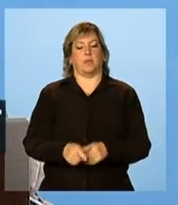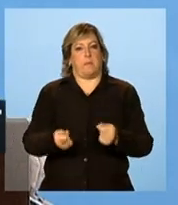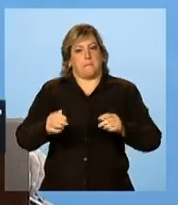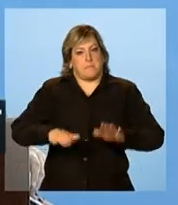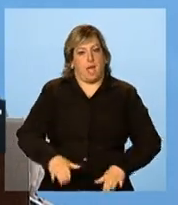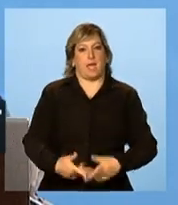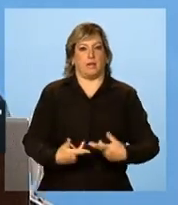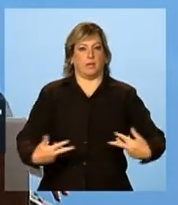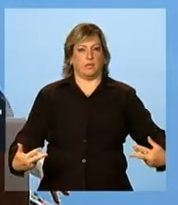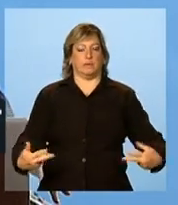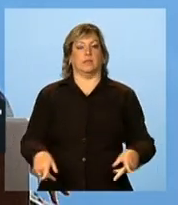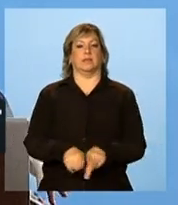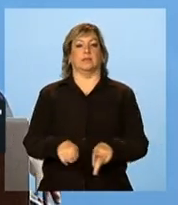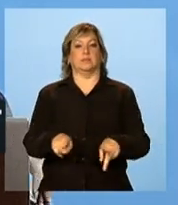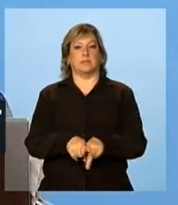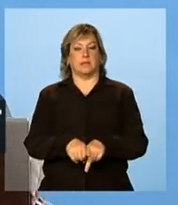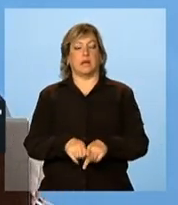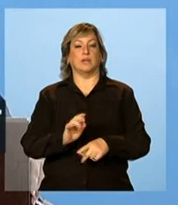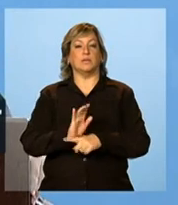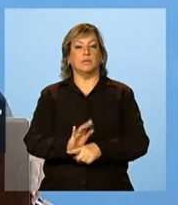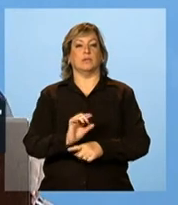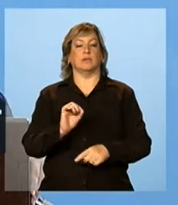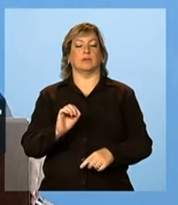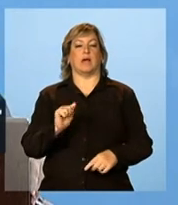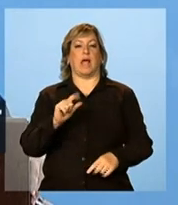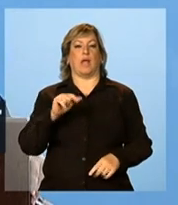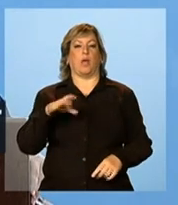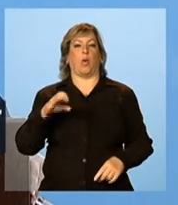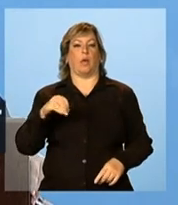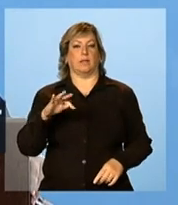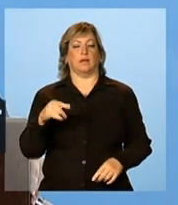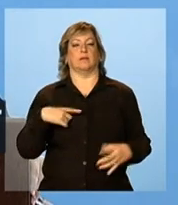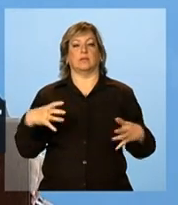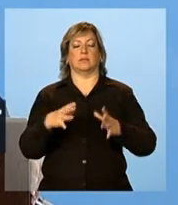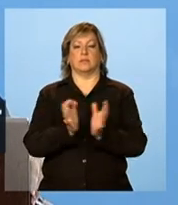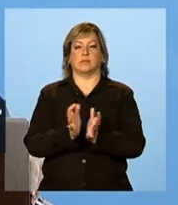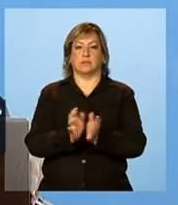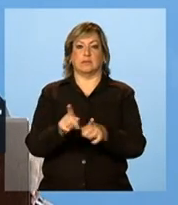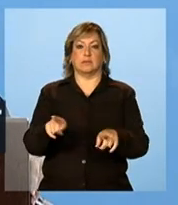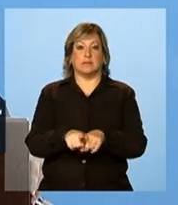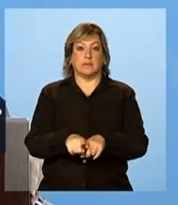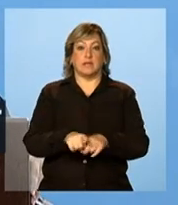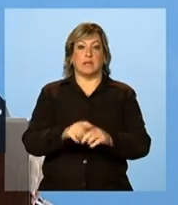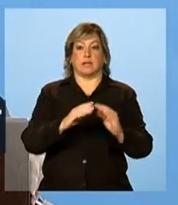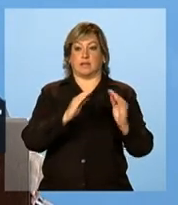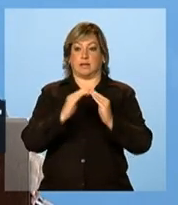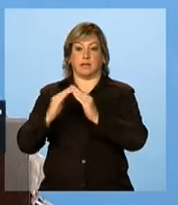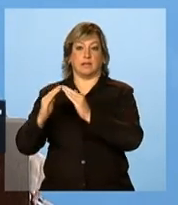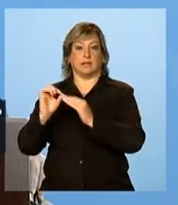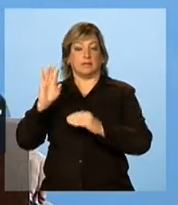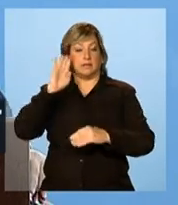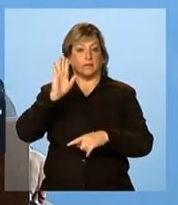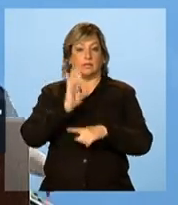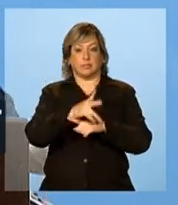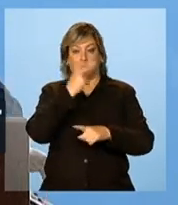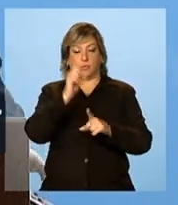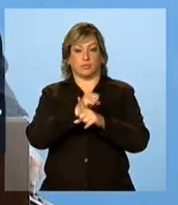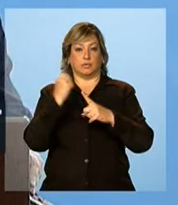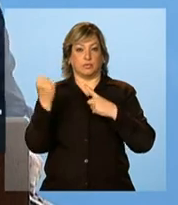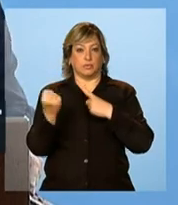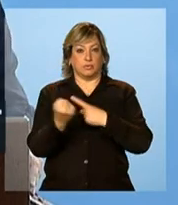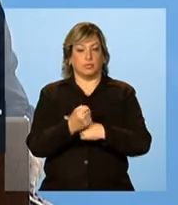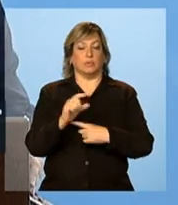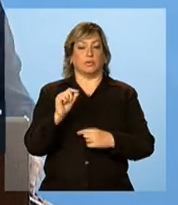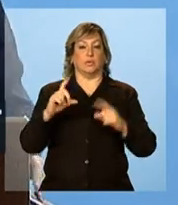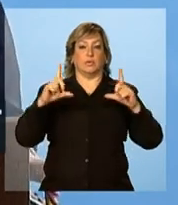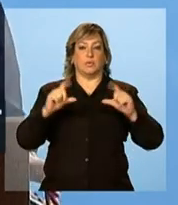de tributação faz a mesma coisa. Ampliar o valor dos imóveis de interesse social, que permitem